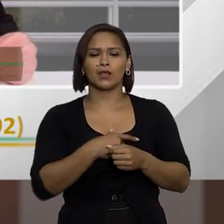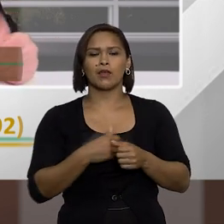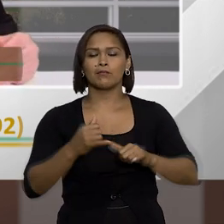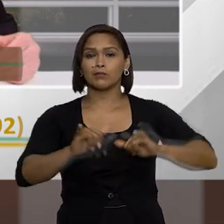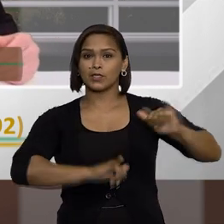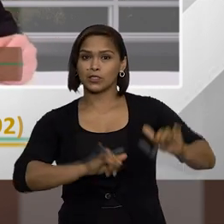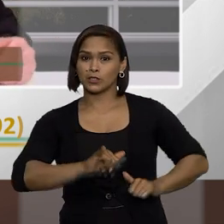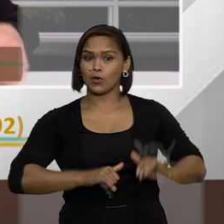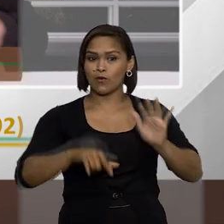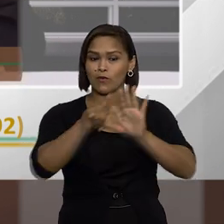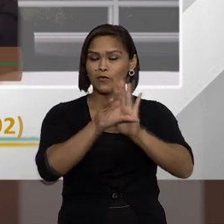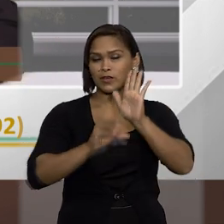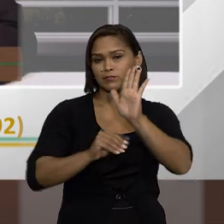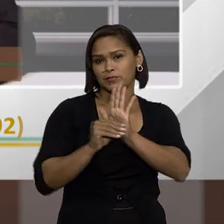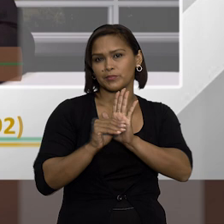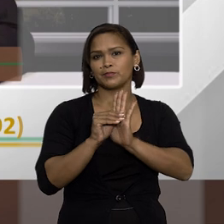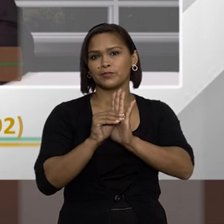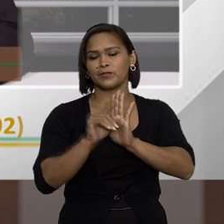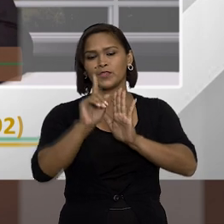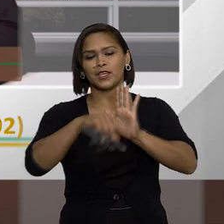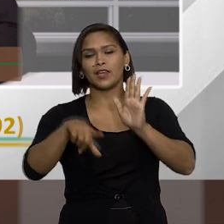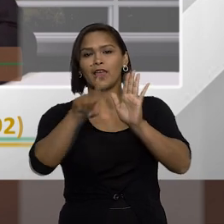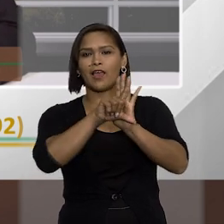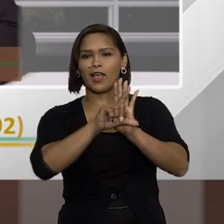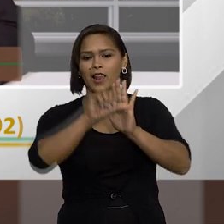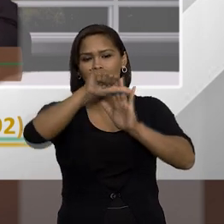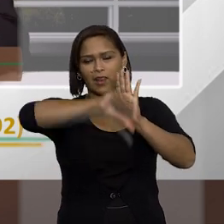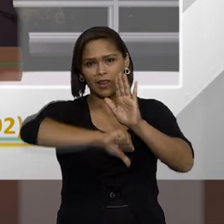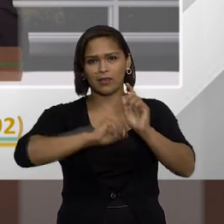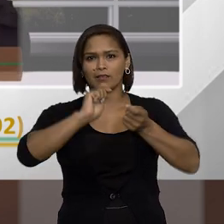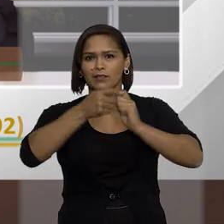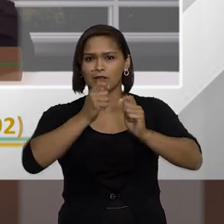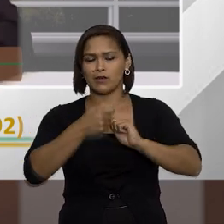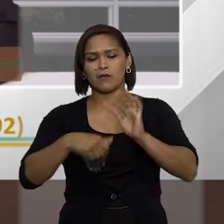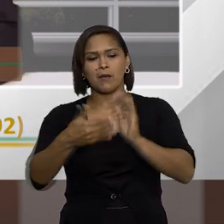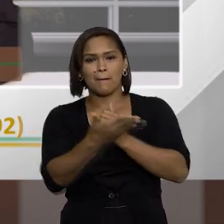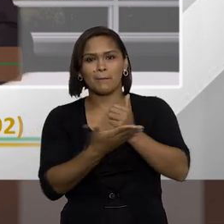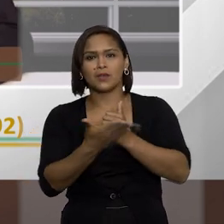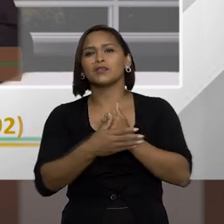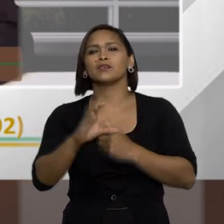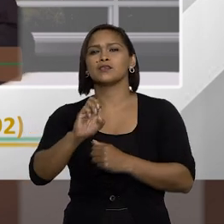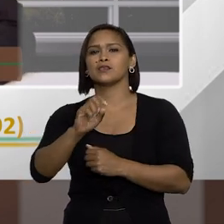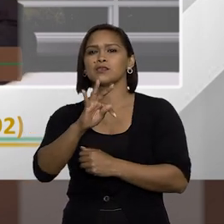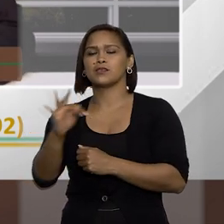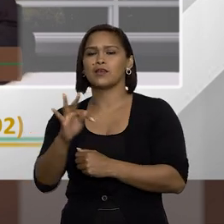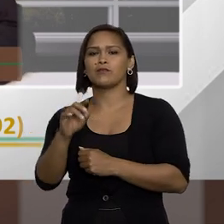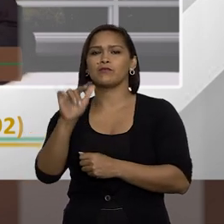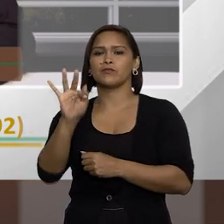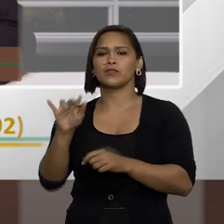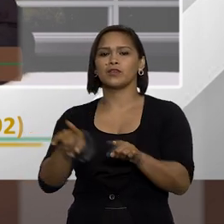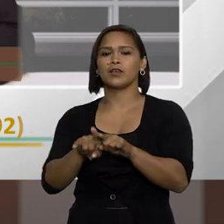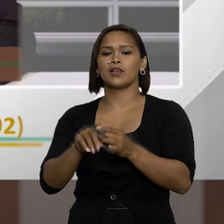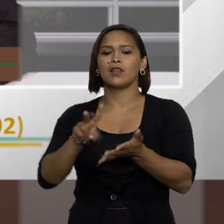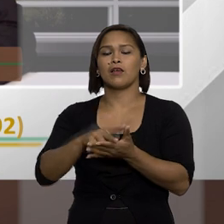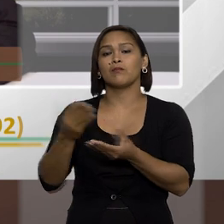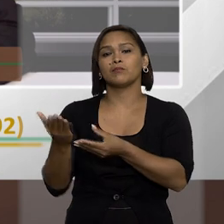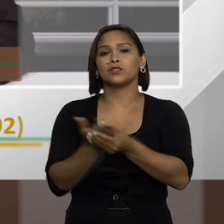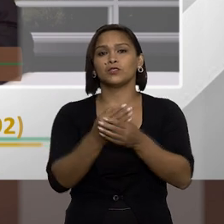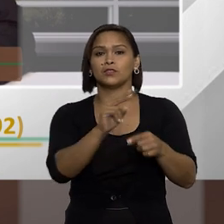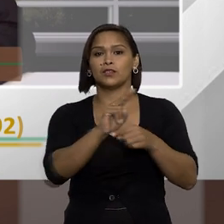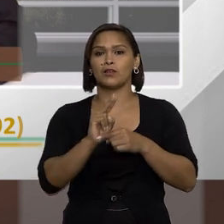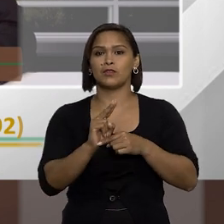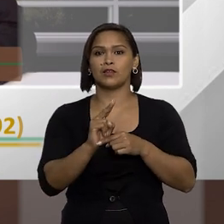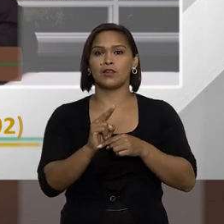para não sofrer essas sanções e a lei de improbidade até mesmo com base na própria CF contempla uma medida cautelar